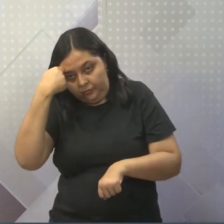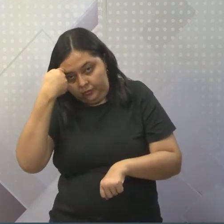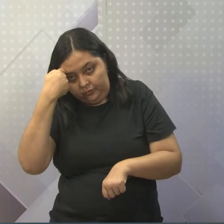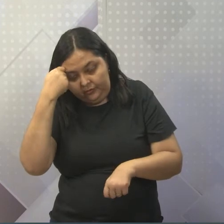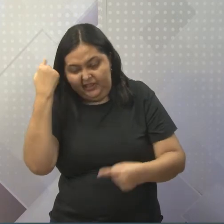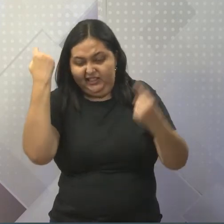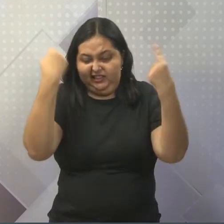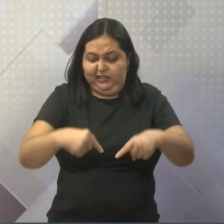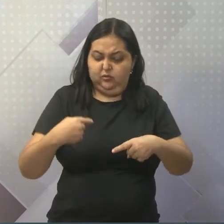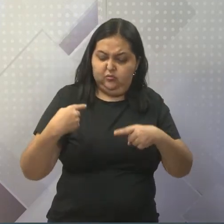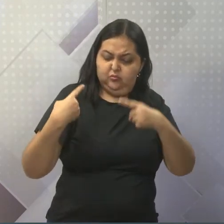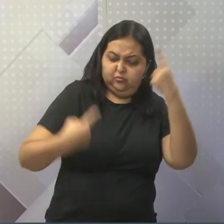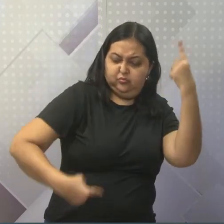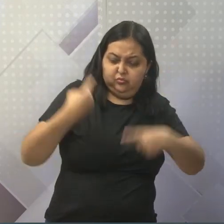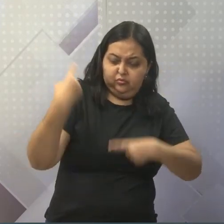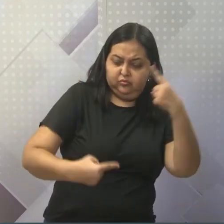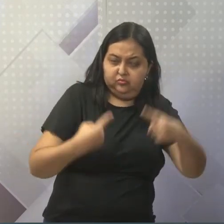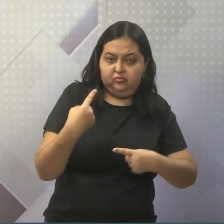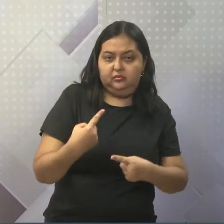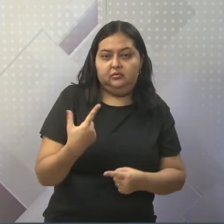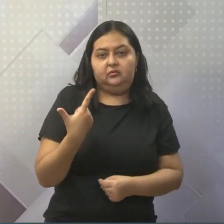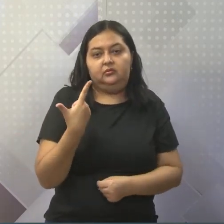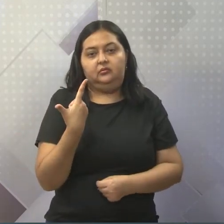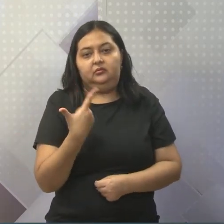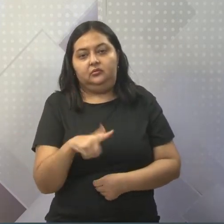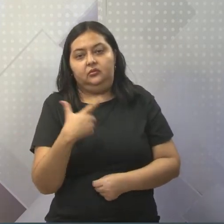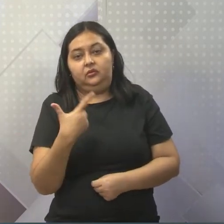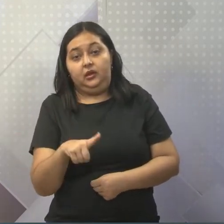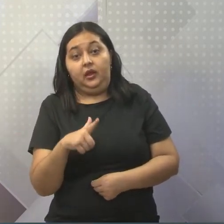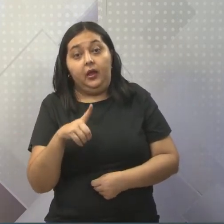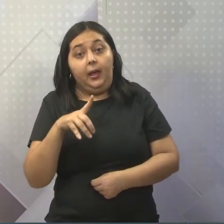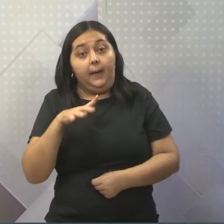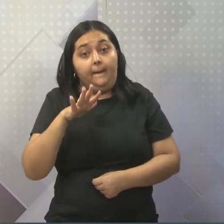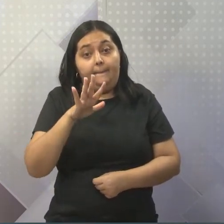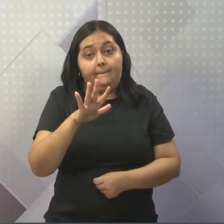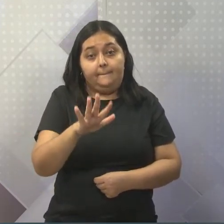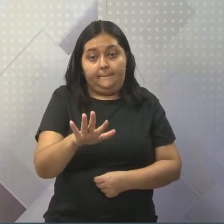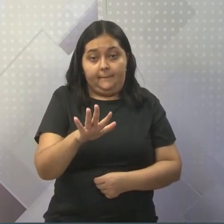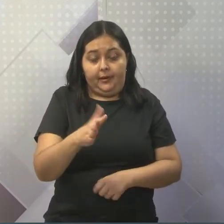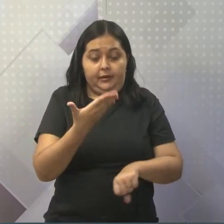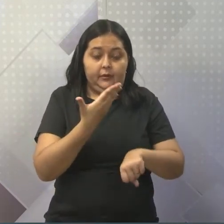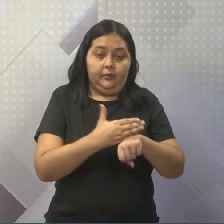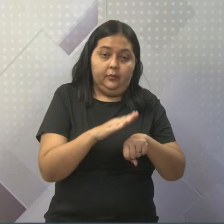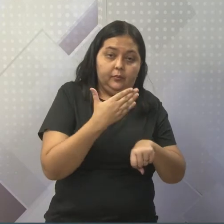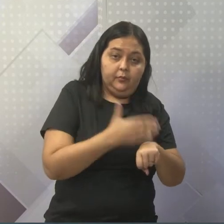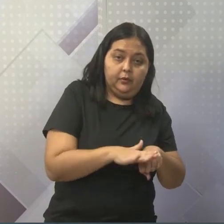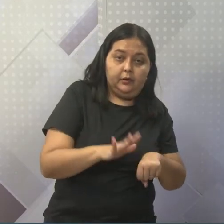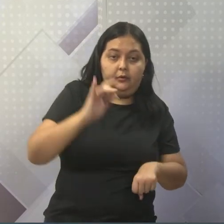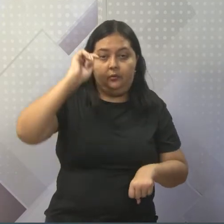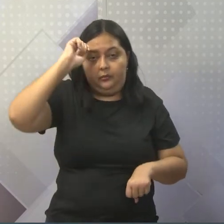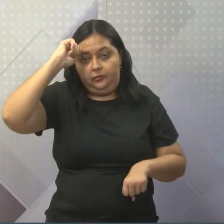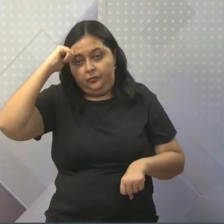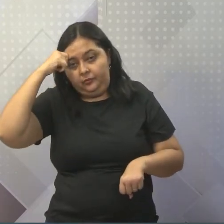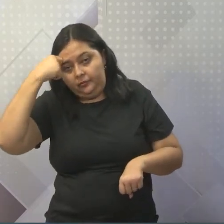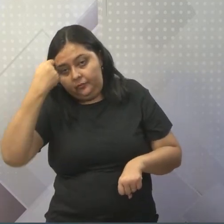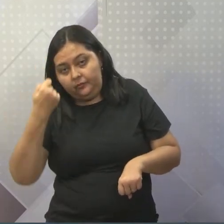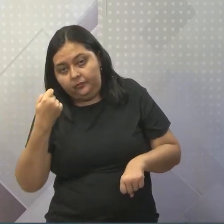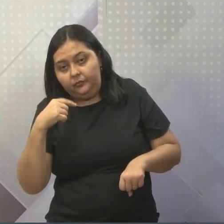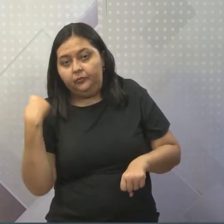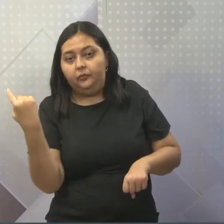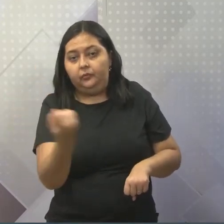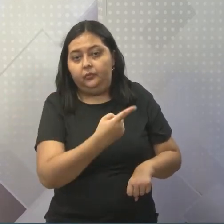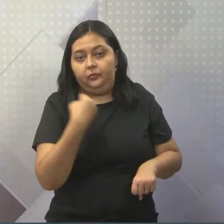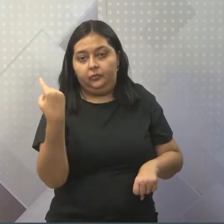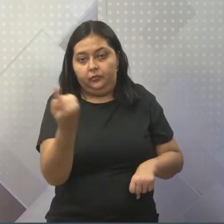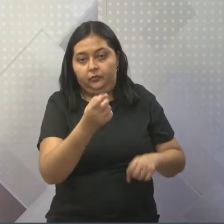disputa, quando não haver ou haver mais a questão do branco ou a questão do preto. Todos nós